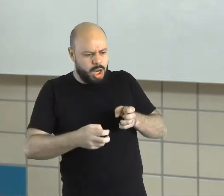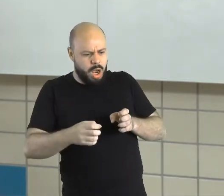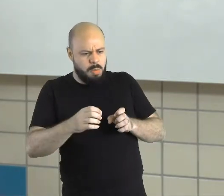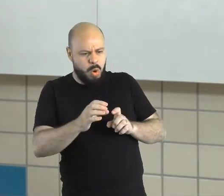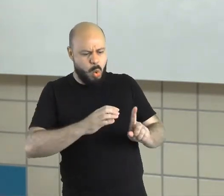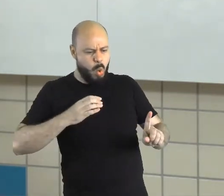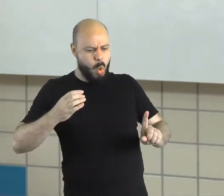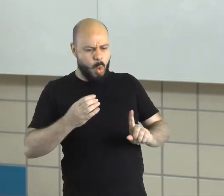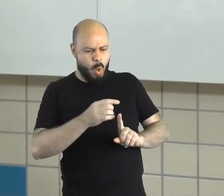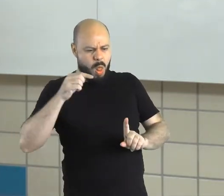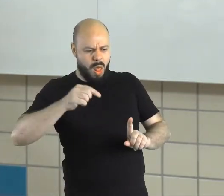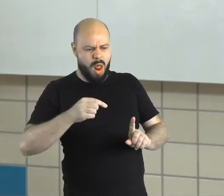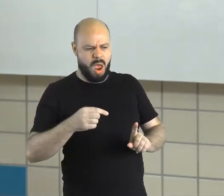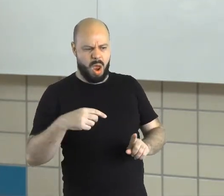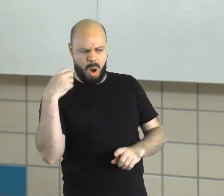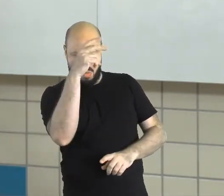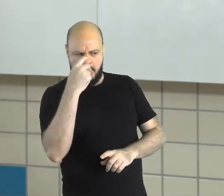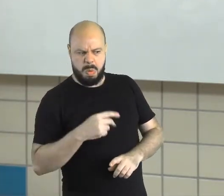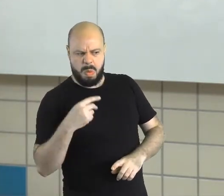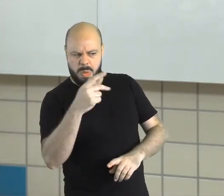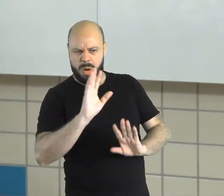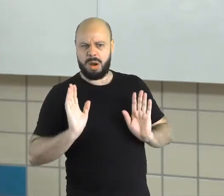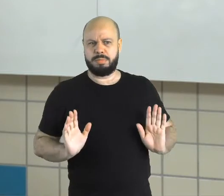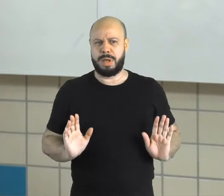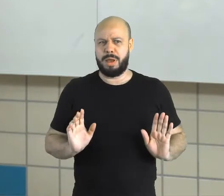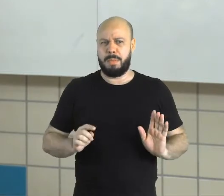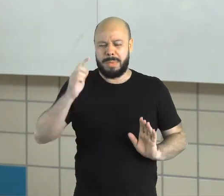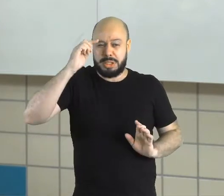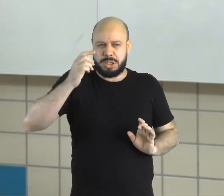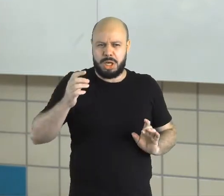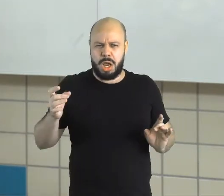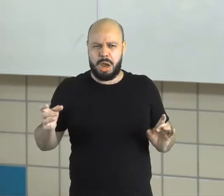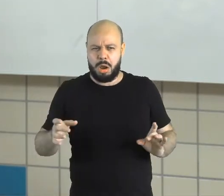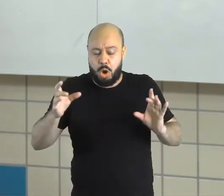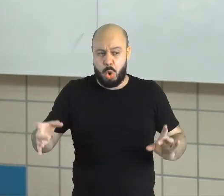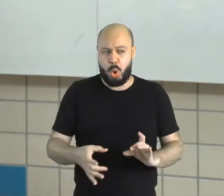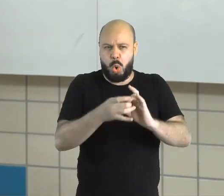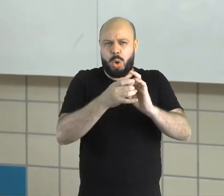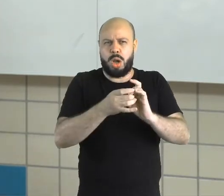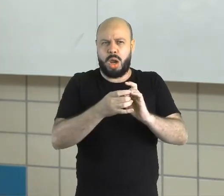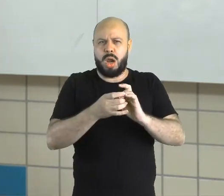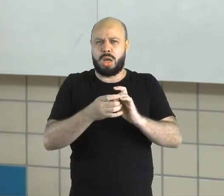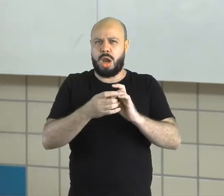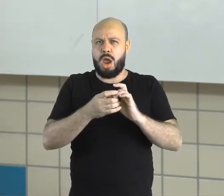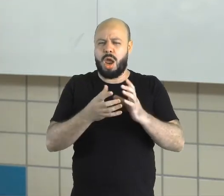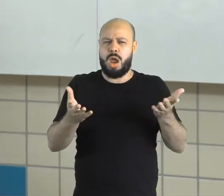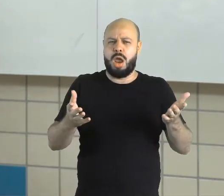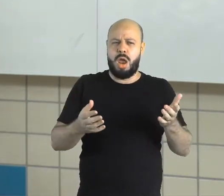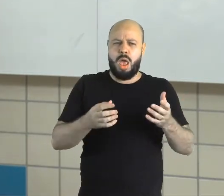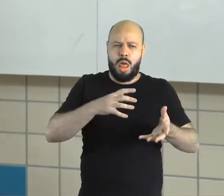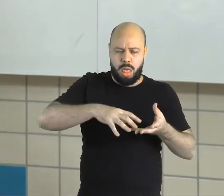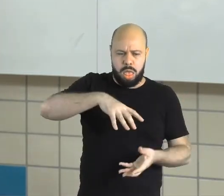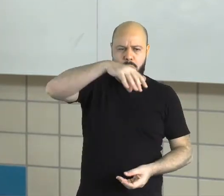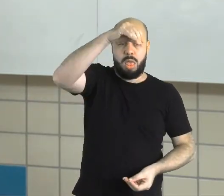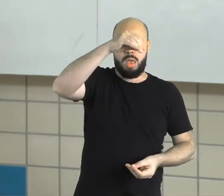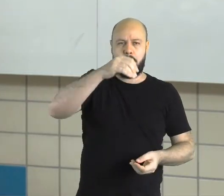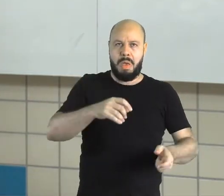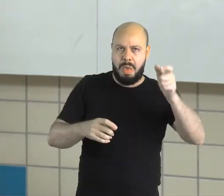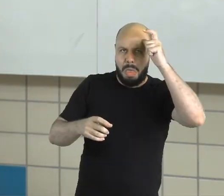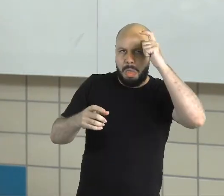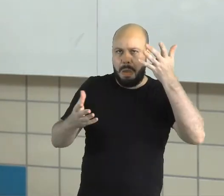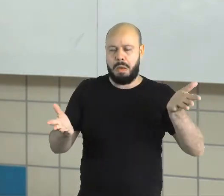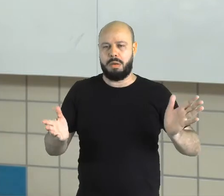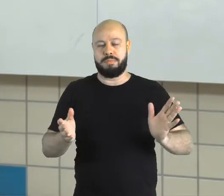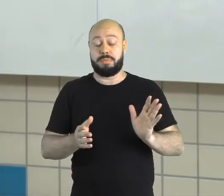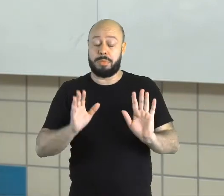como feitiçaria, né, como algo ligado a entidades, né, religiosas, no caso, o demônio, certo? Então,